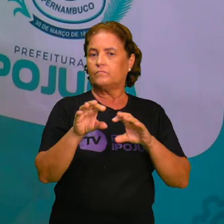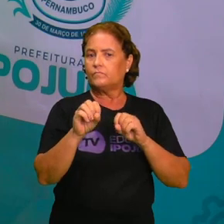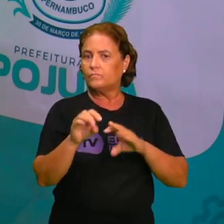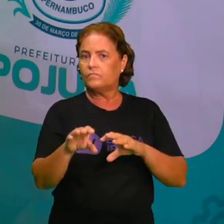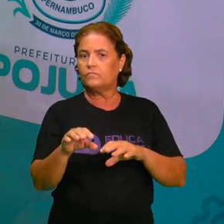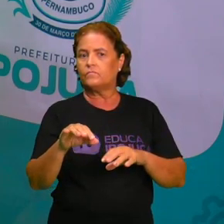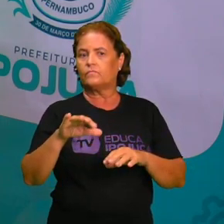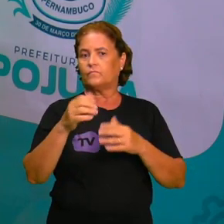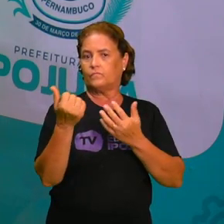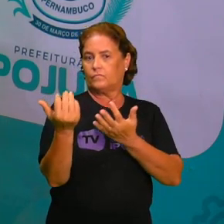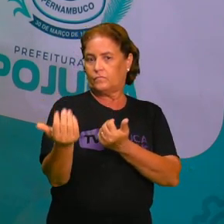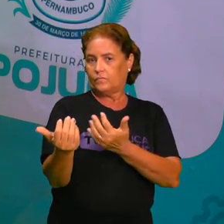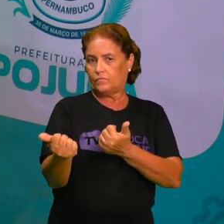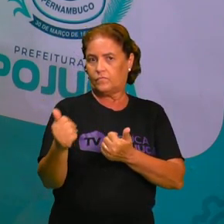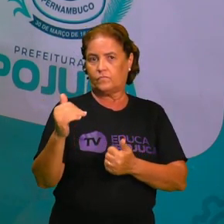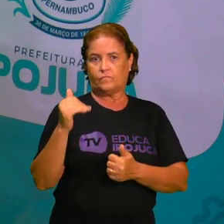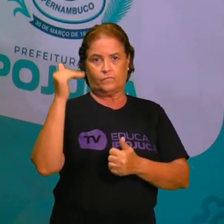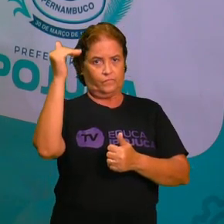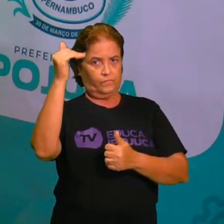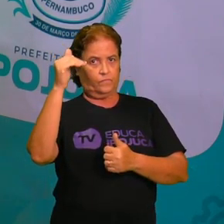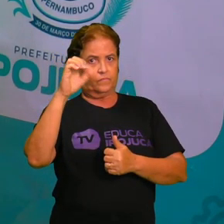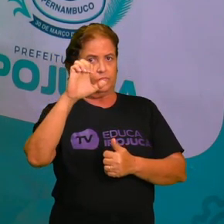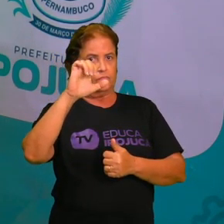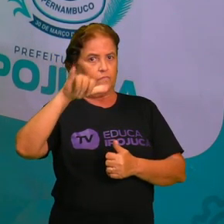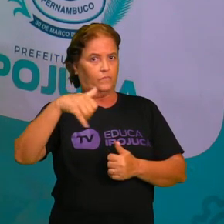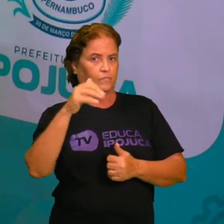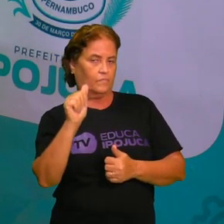Adultos, EJA da fase 1.